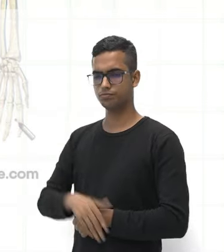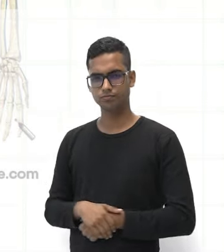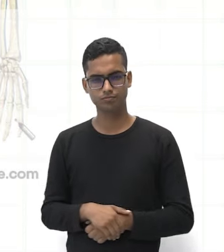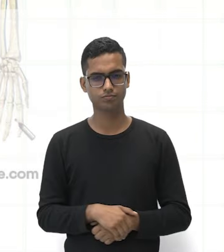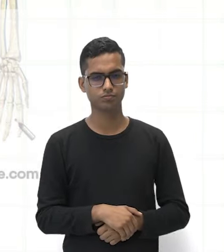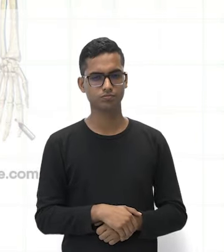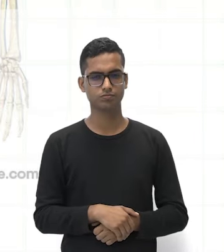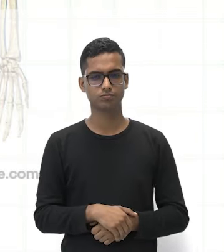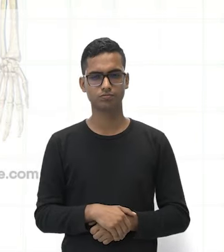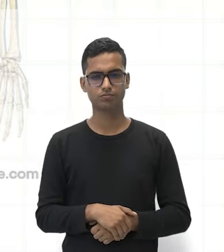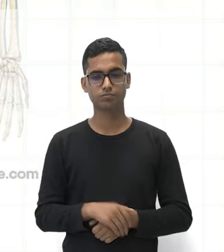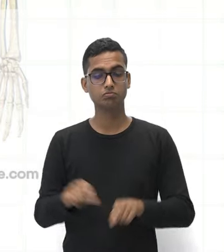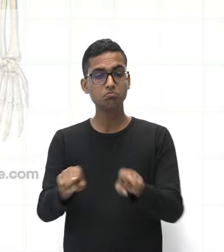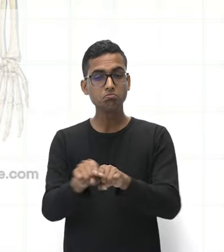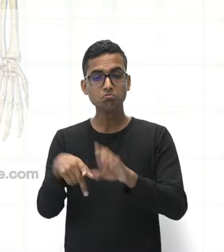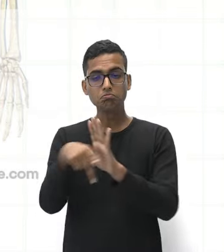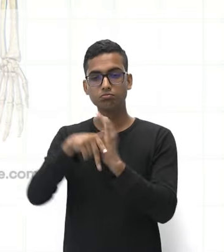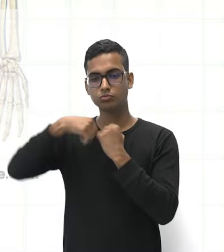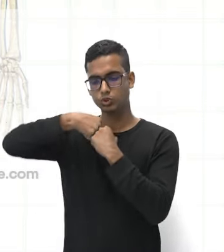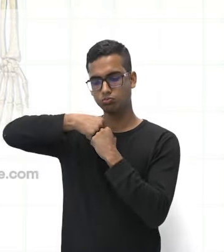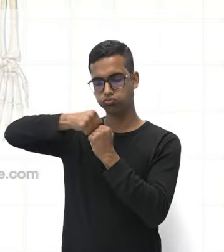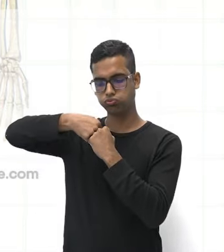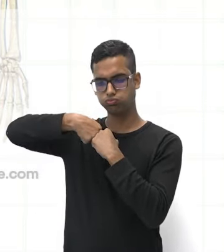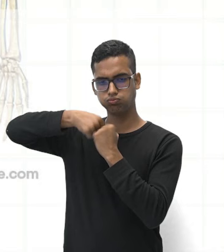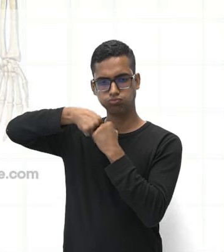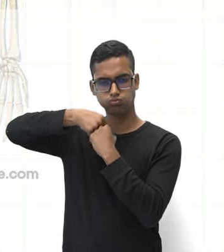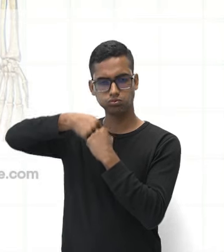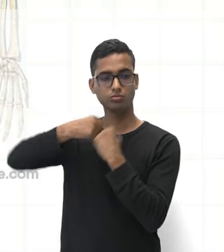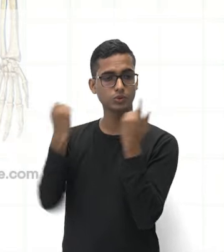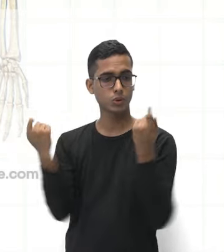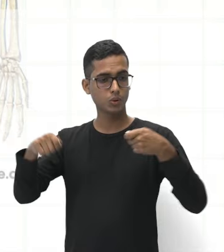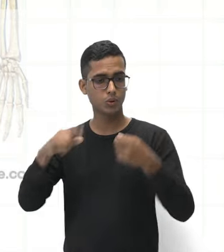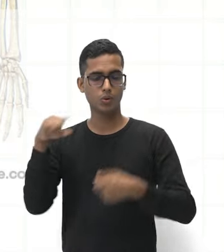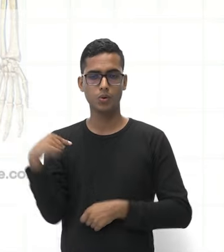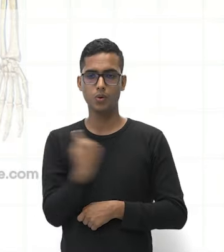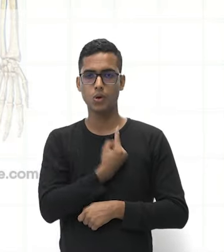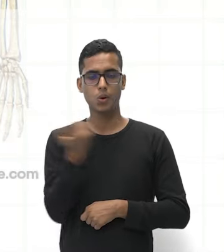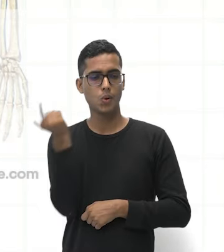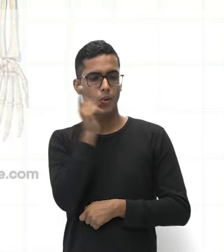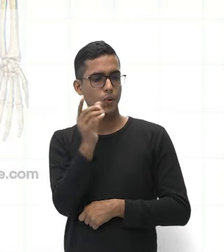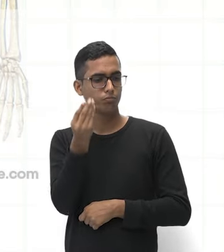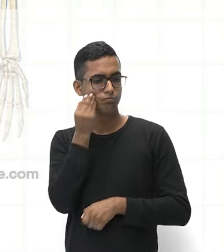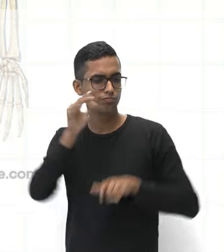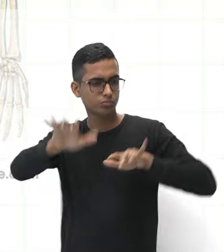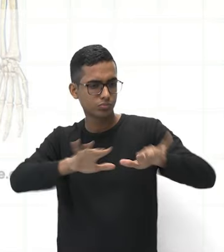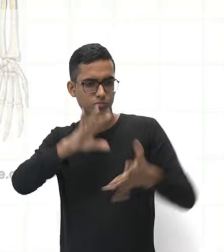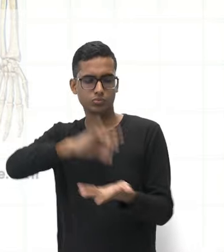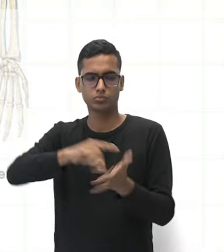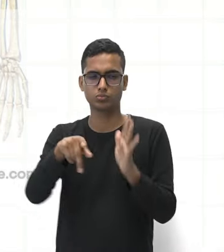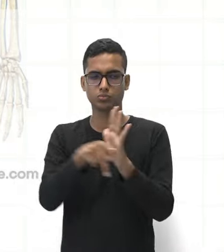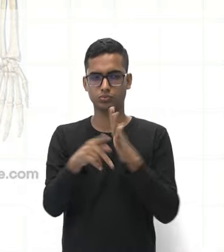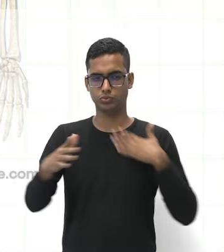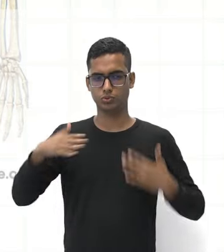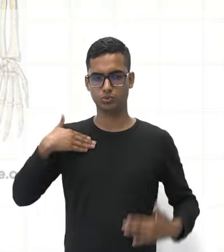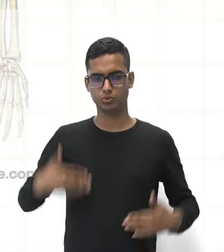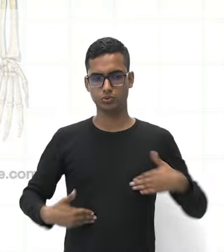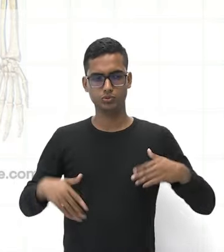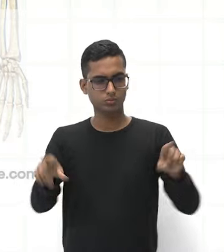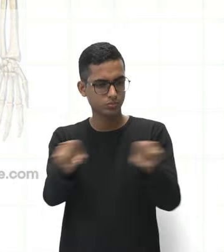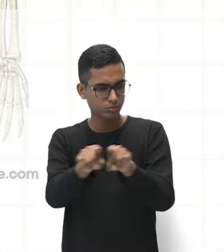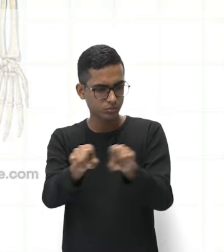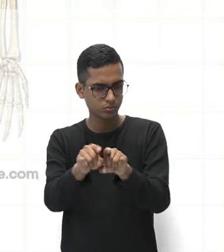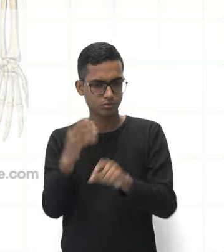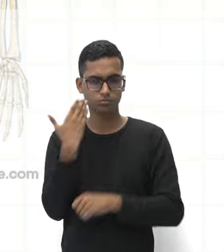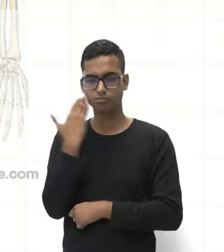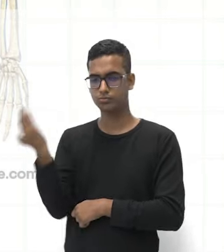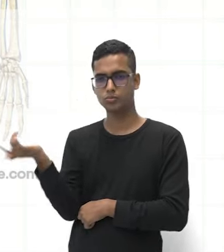com as nossas articulações, que permite, que dão mobilidade ao nosso esqueleto e